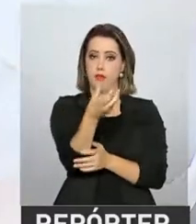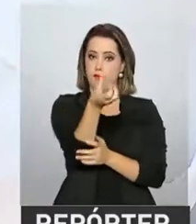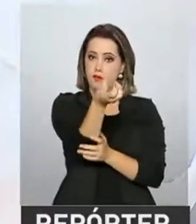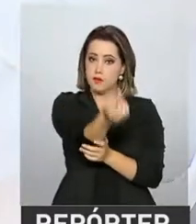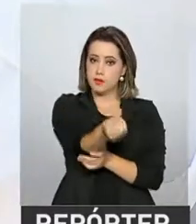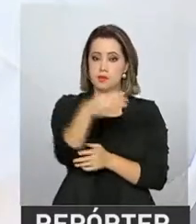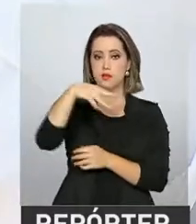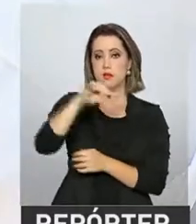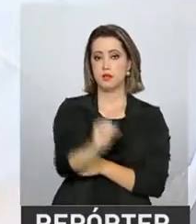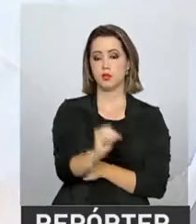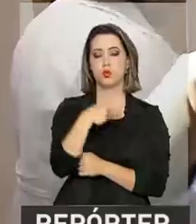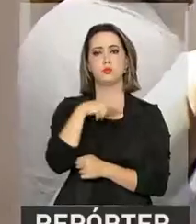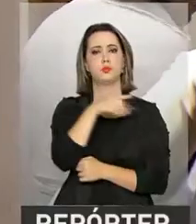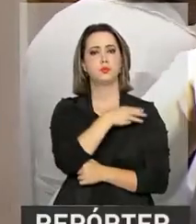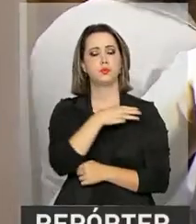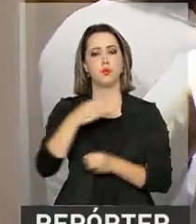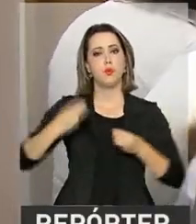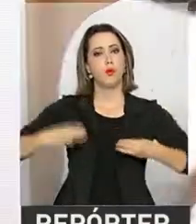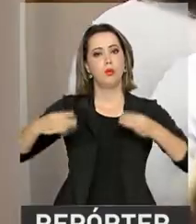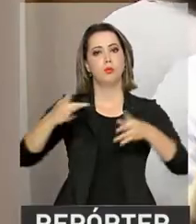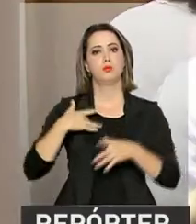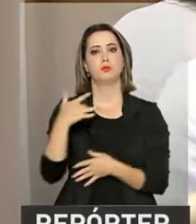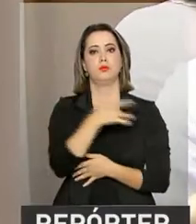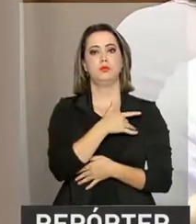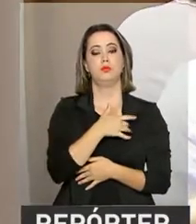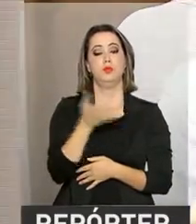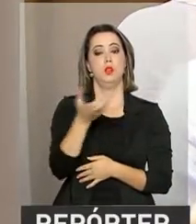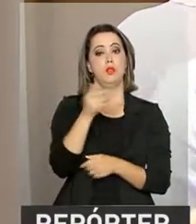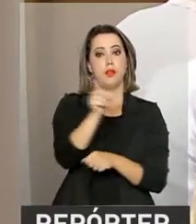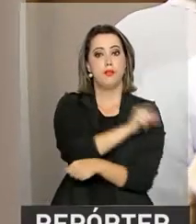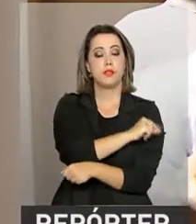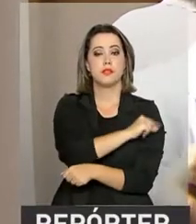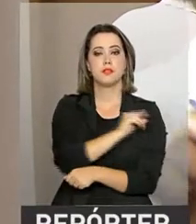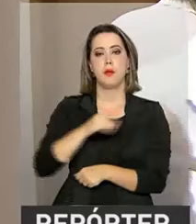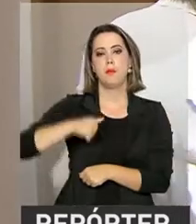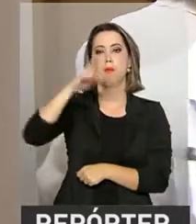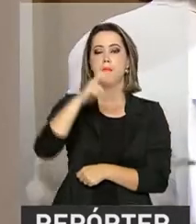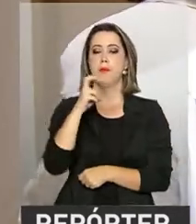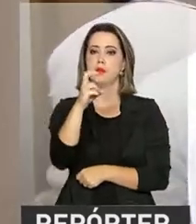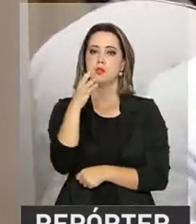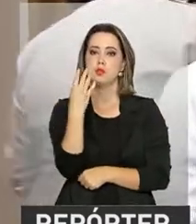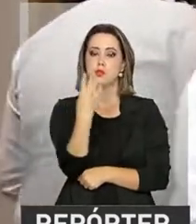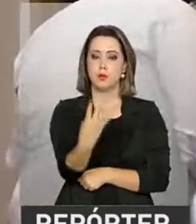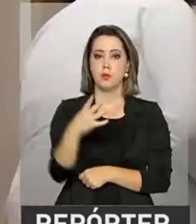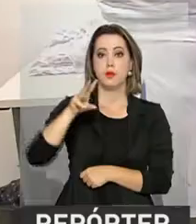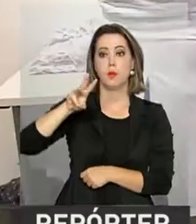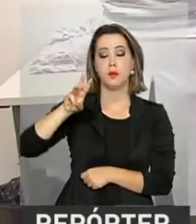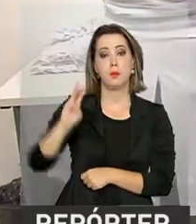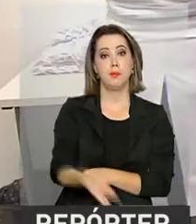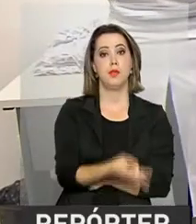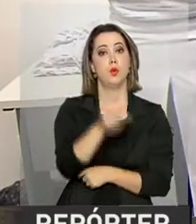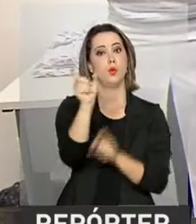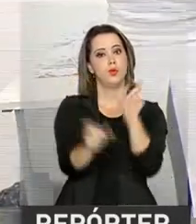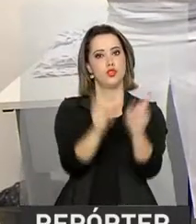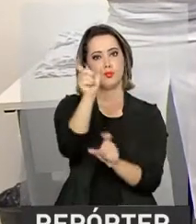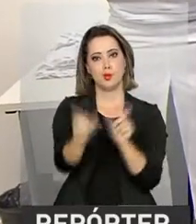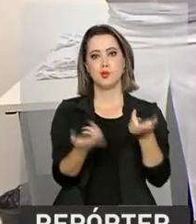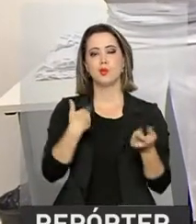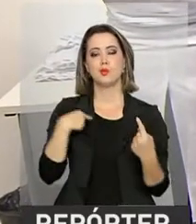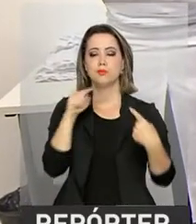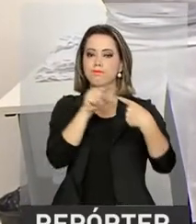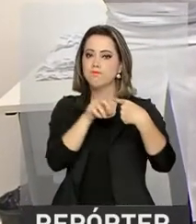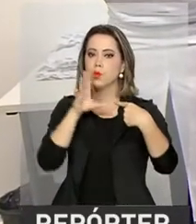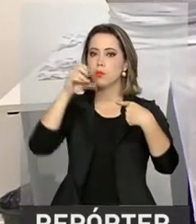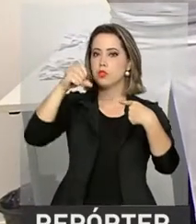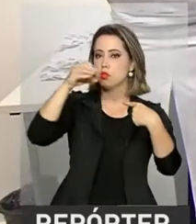imunizar mais de 54 milhões de pessoas, quase 5 milhões a mais que em 2016. E a meta é atingir